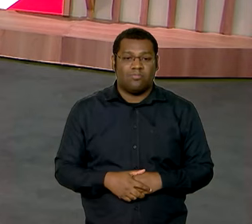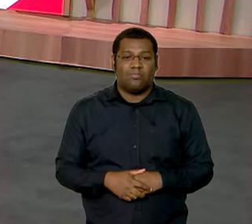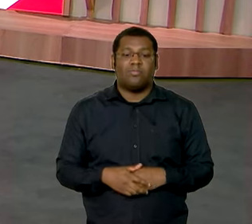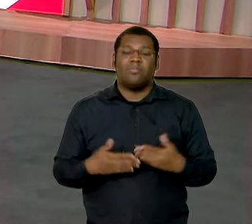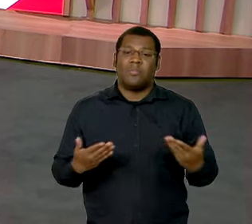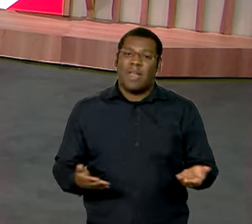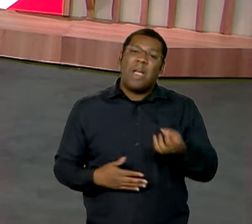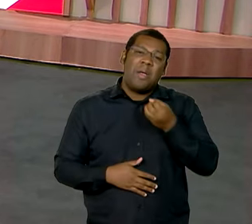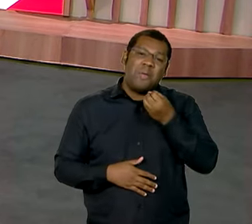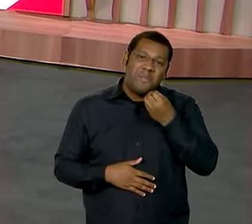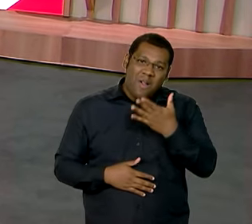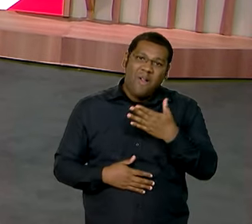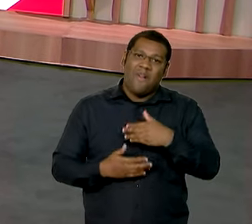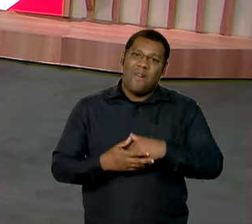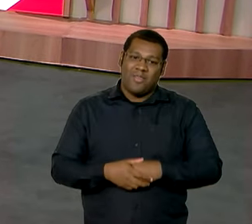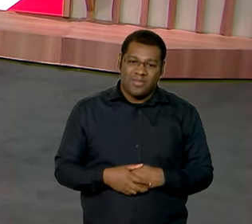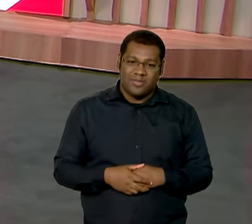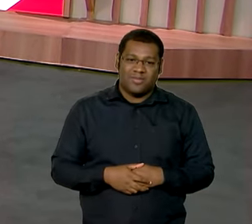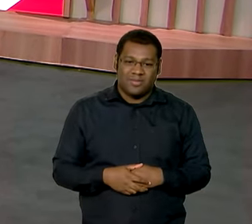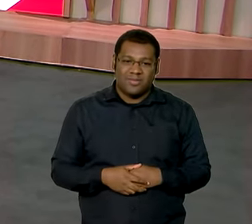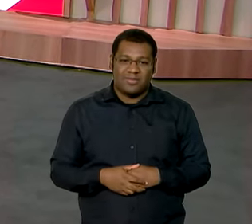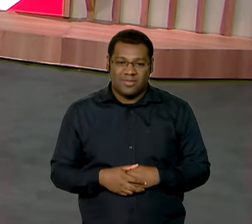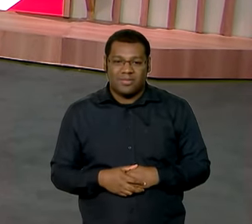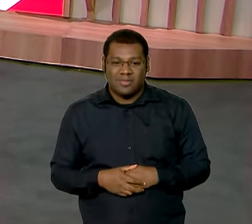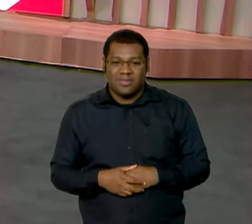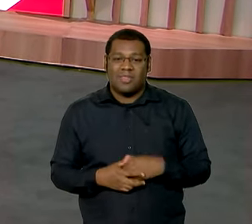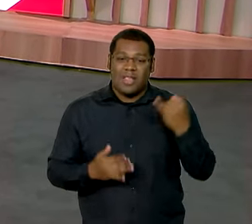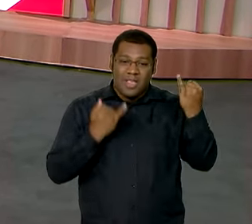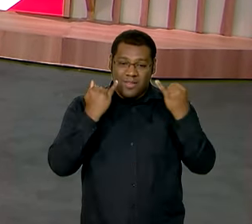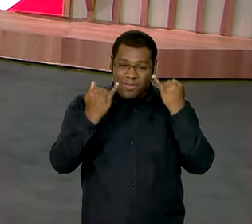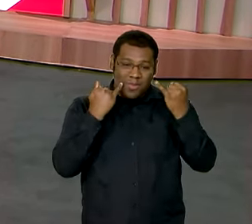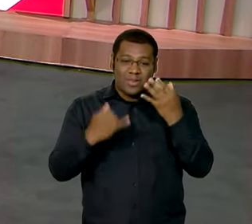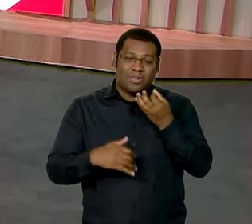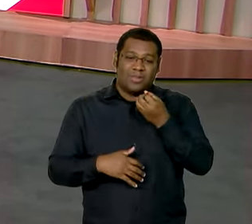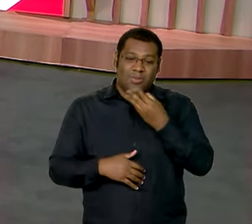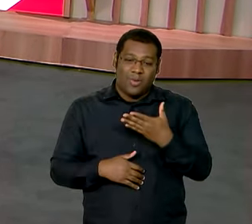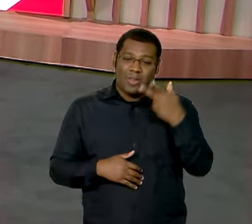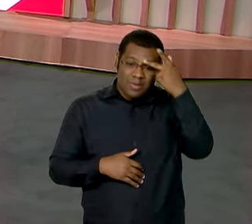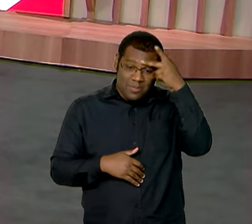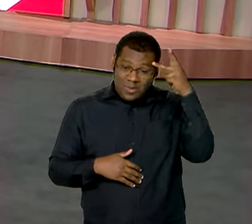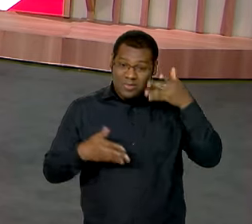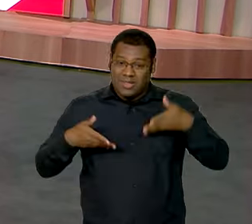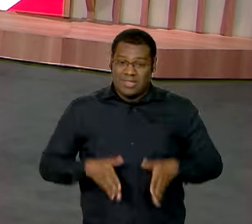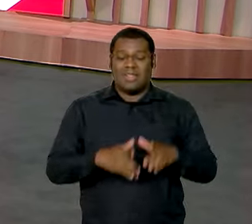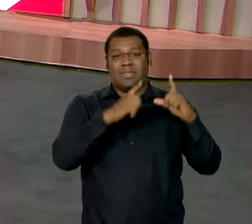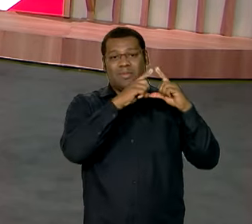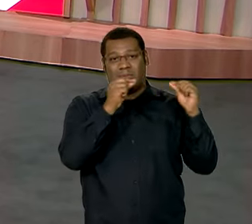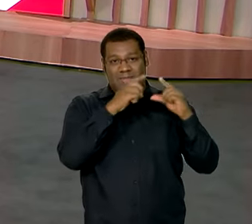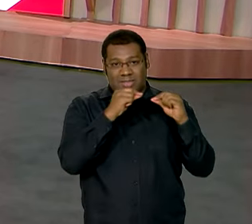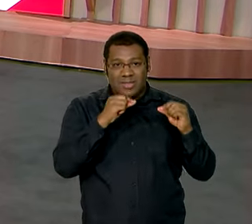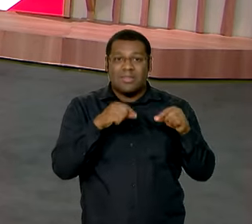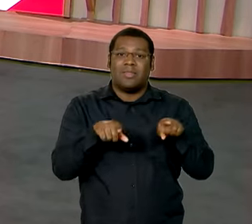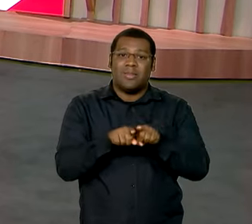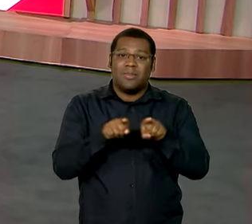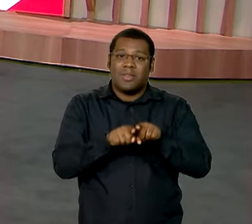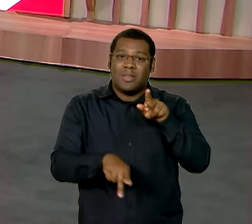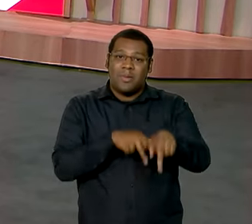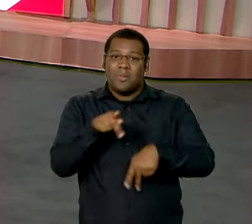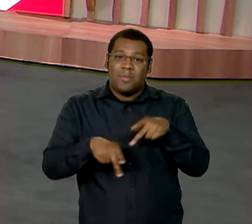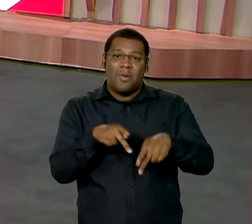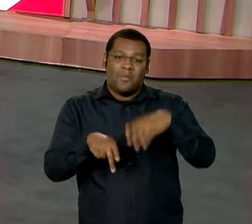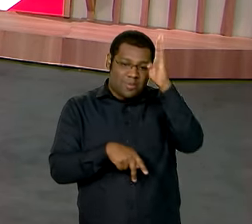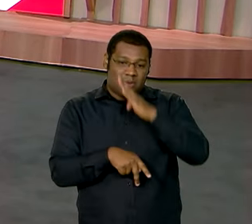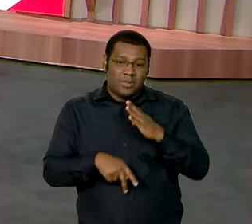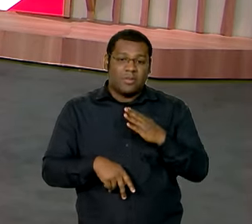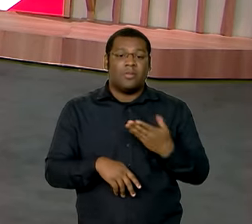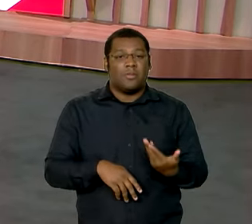brasileenses, né? Exatamente, excelentes notícias para nós que somos filhos de Brasília e também para todo o povo brasileiro, já que a Praça dos Três Poderes